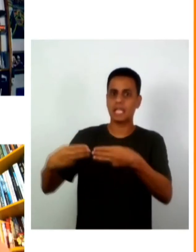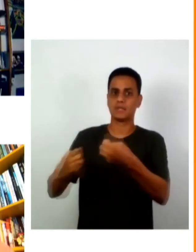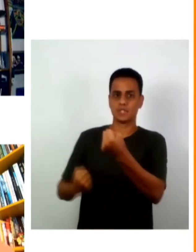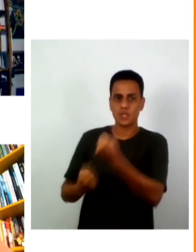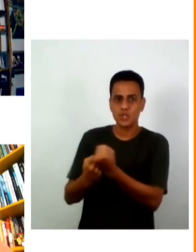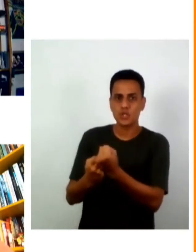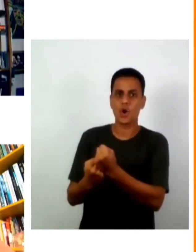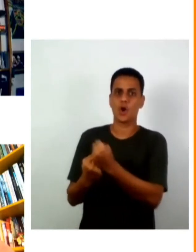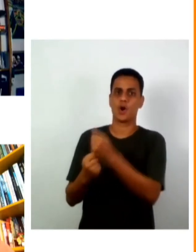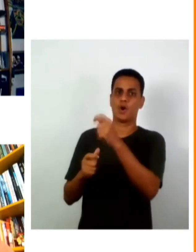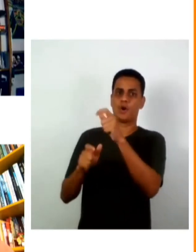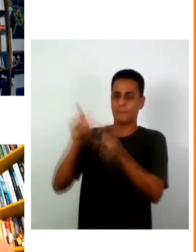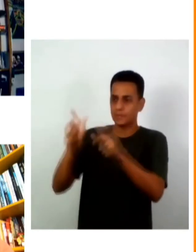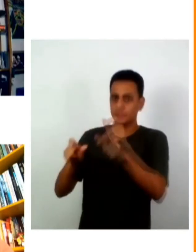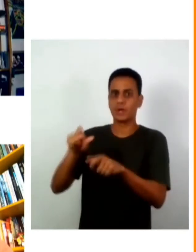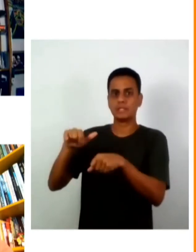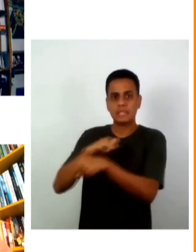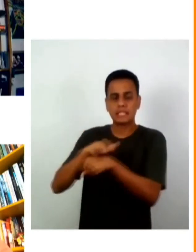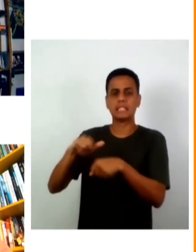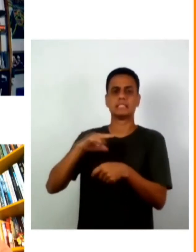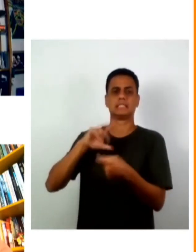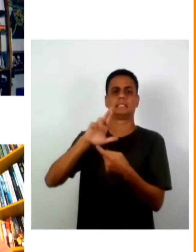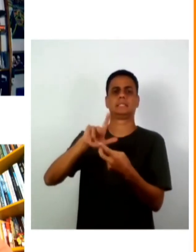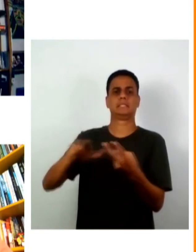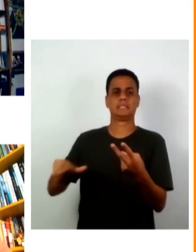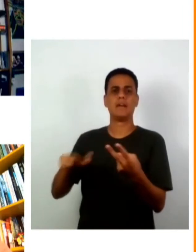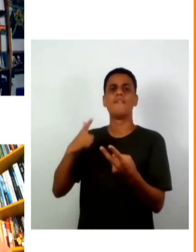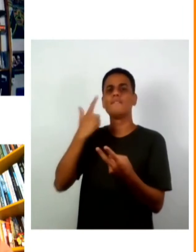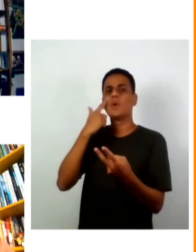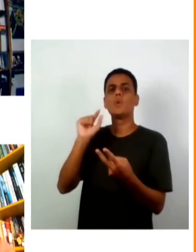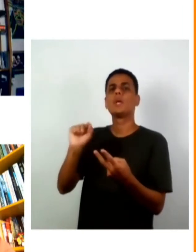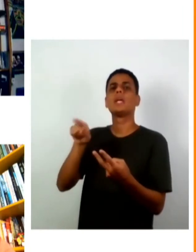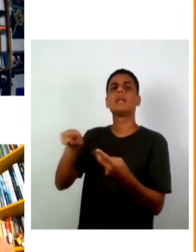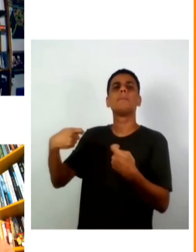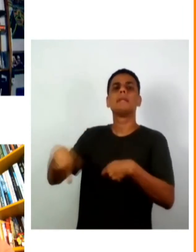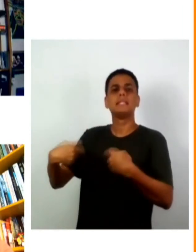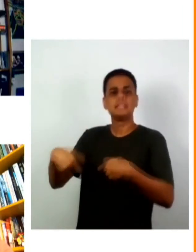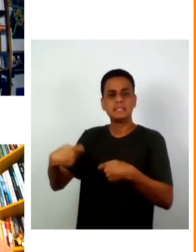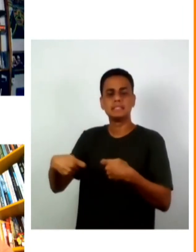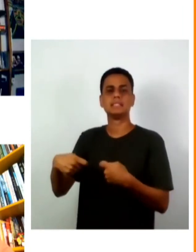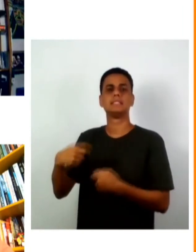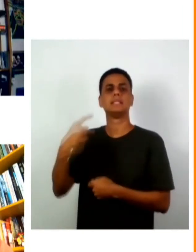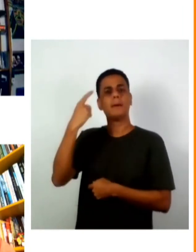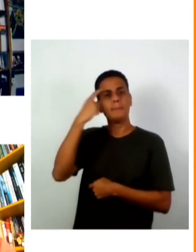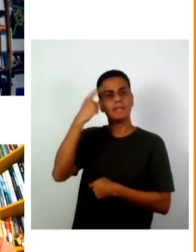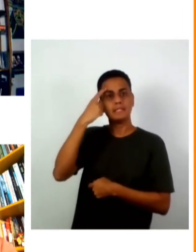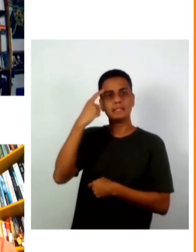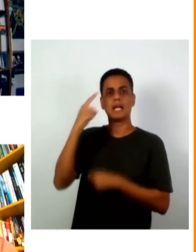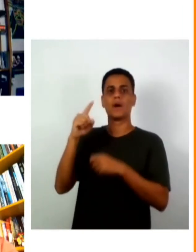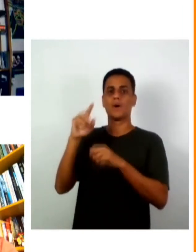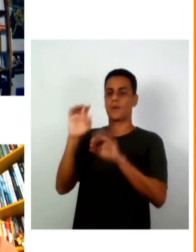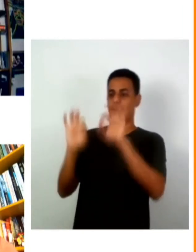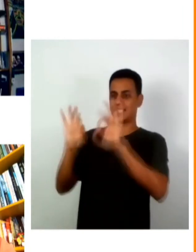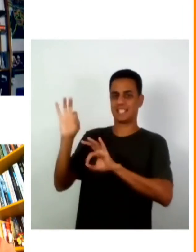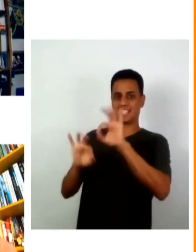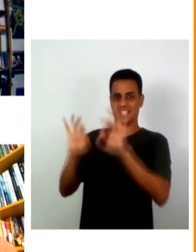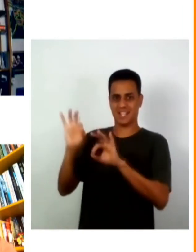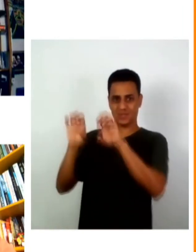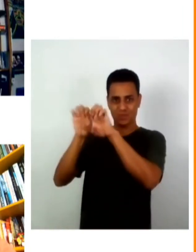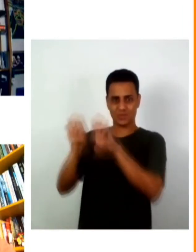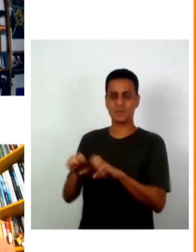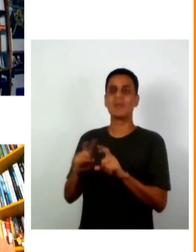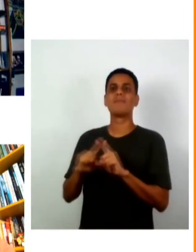prefeitos na mídia etc etc onde você pensar que é possível nós